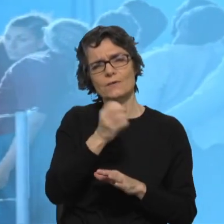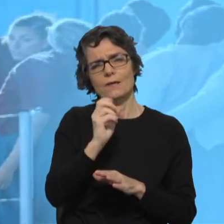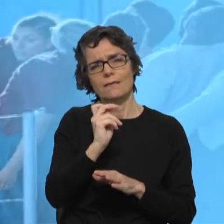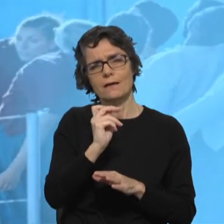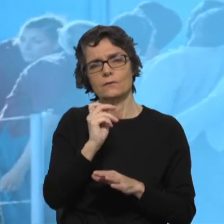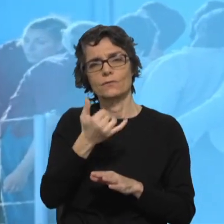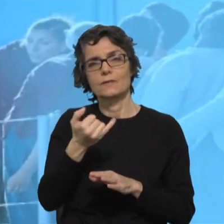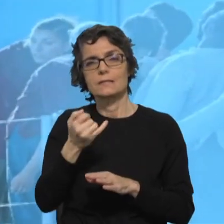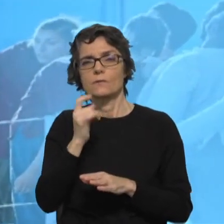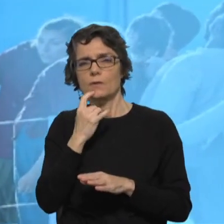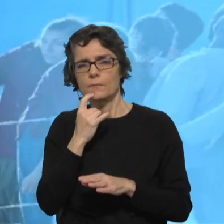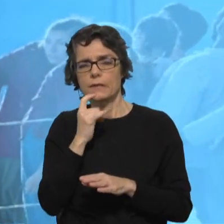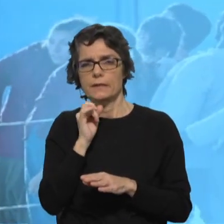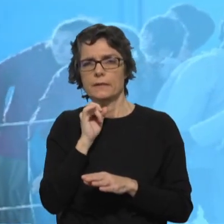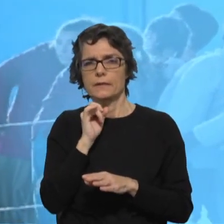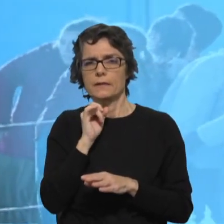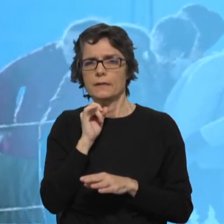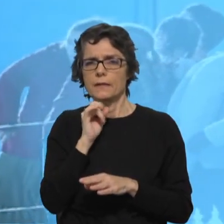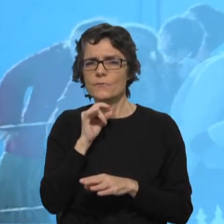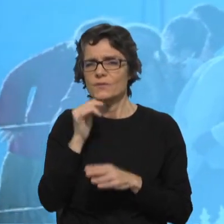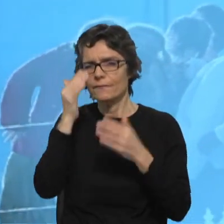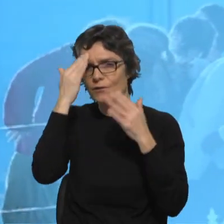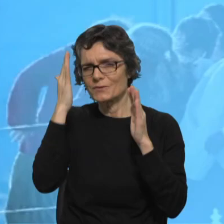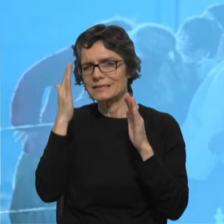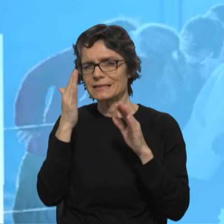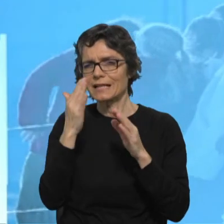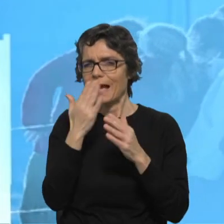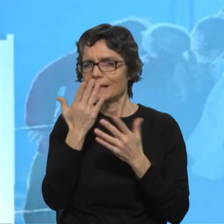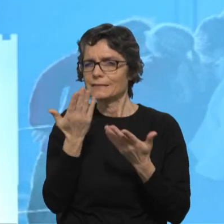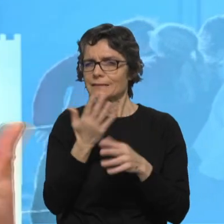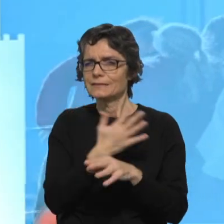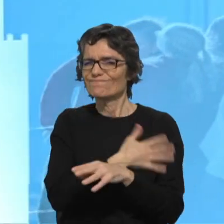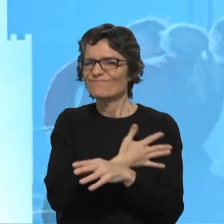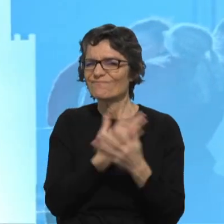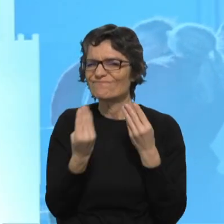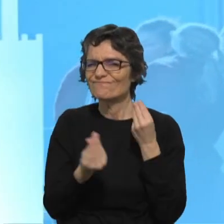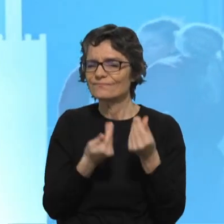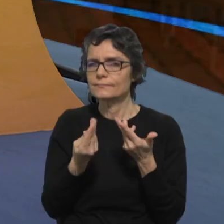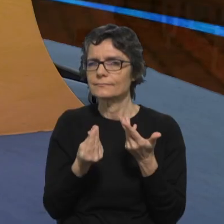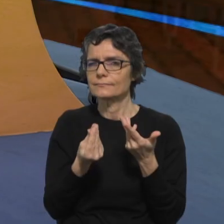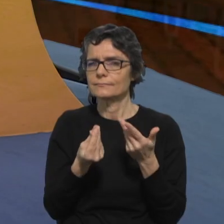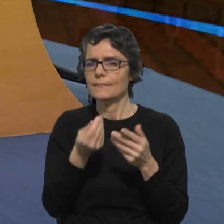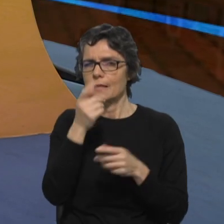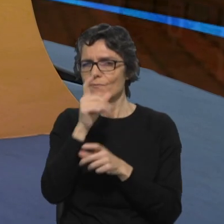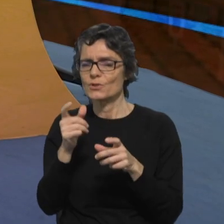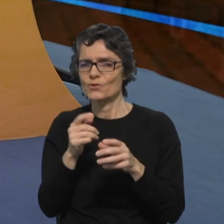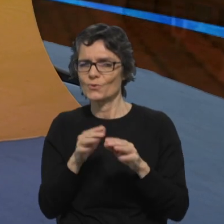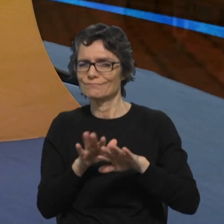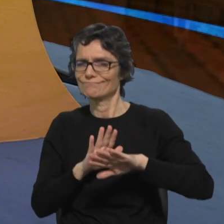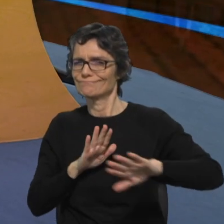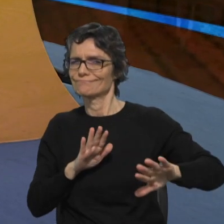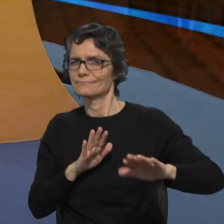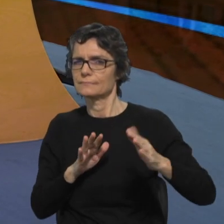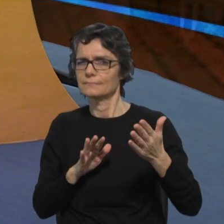Abril, pode estar, de facto, frágil? Há distanciamento dos eleitores? Há desinteresse